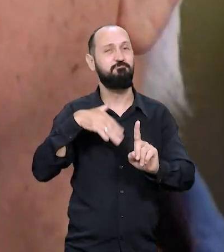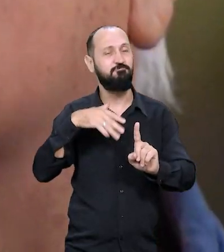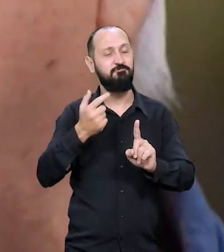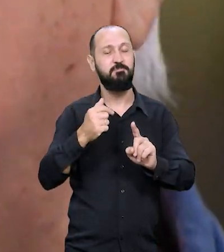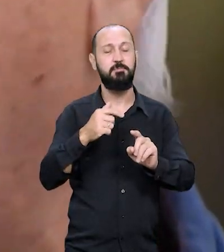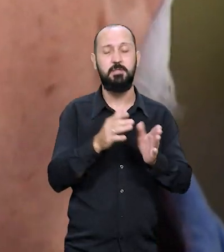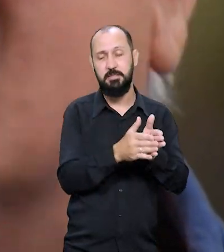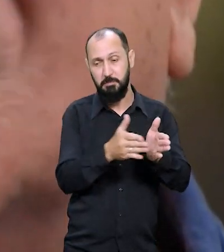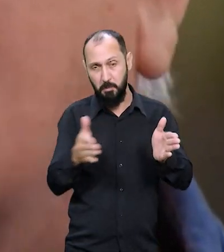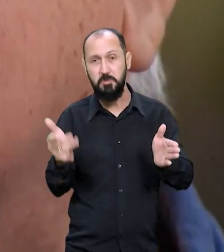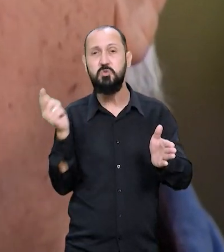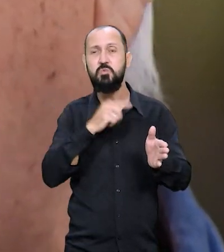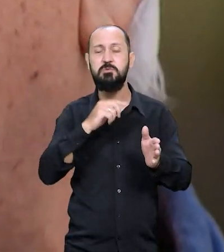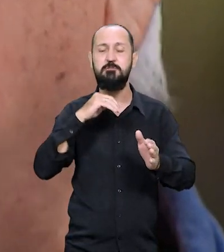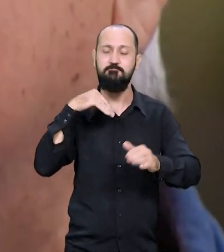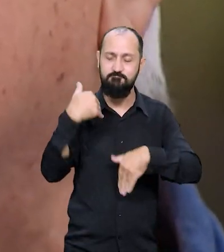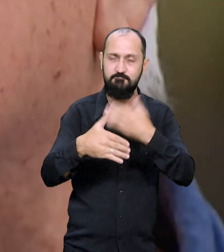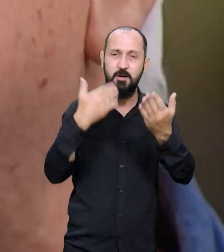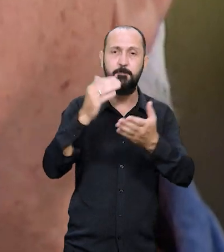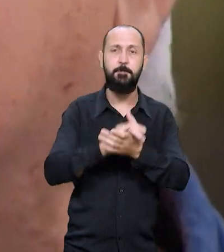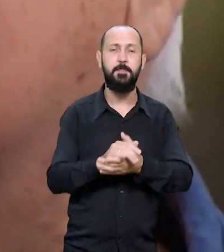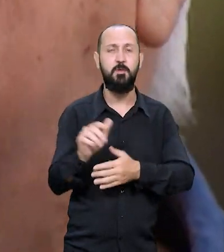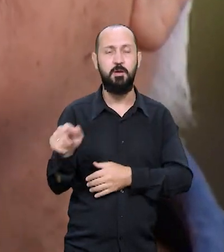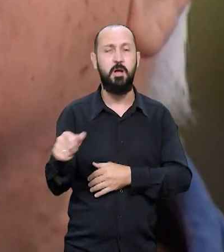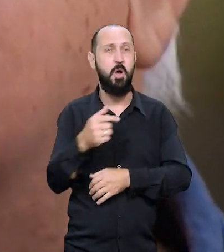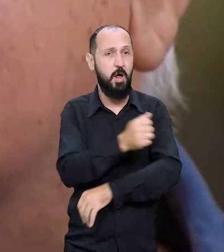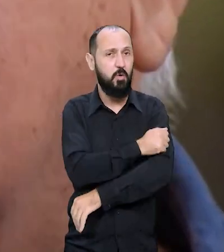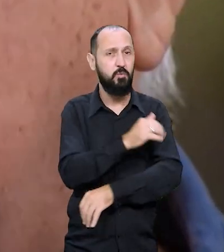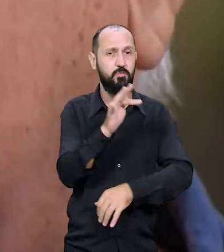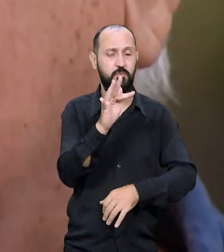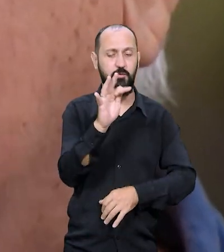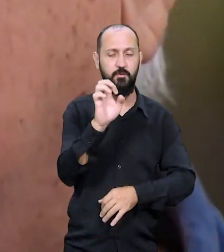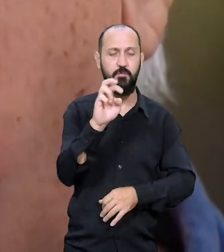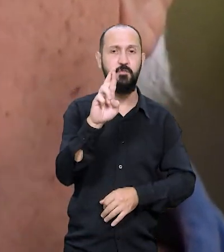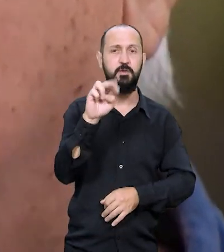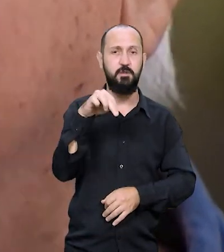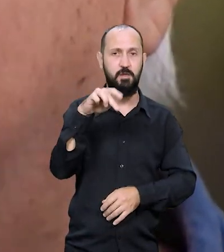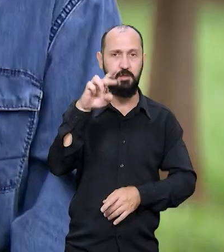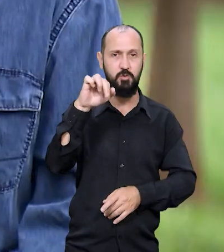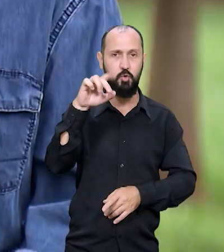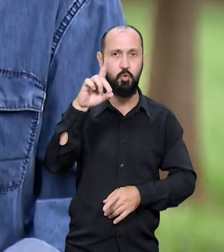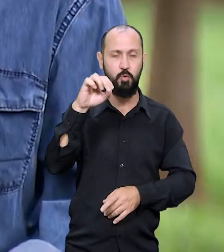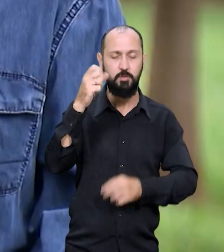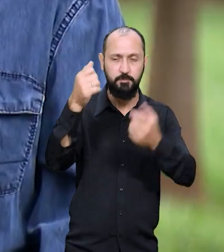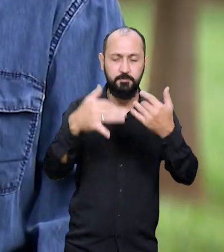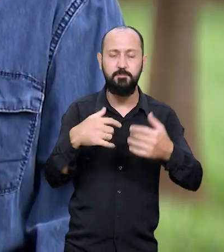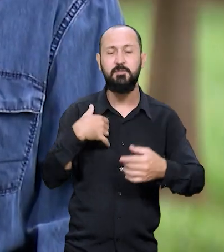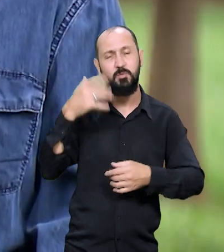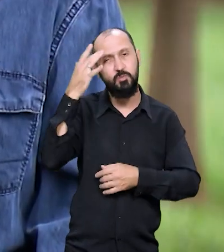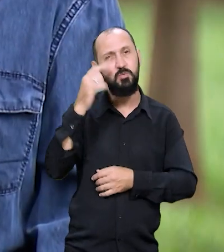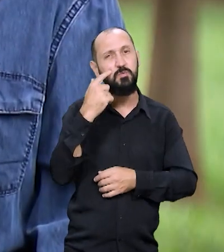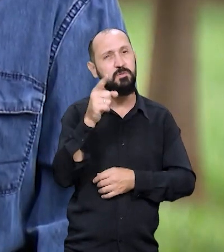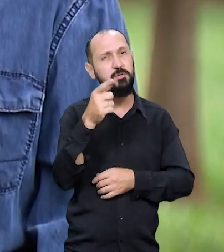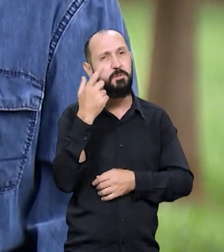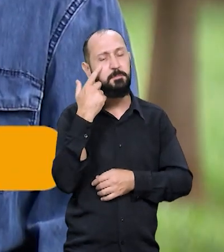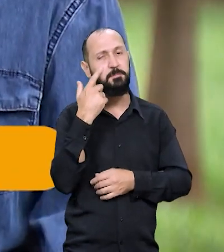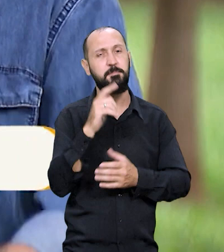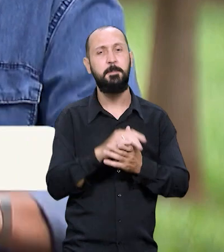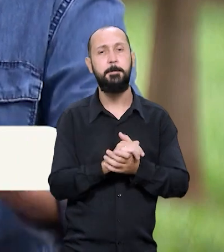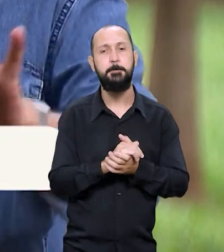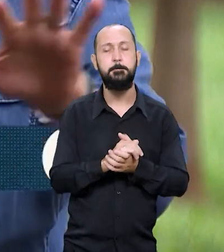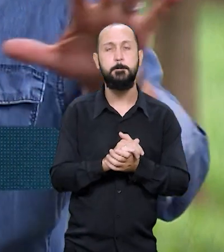Aluno do curso, Fernando, fala sobre a realidade que é ser idoso no Brasil. Não sei se você já observou.